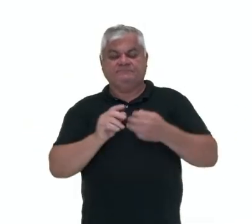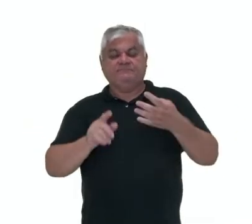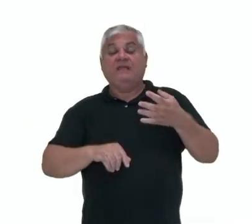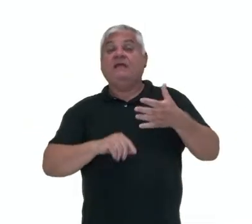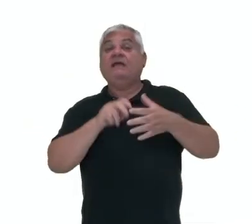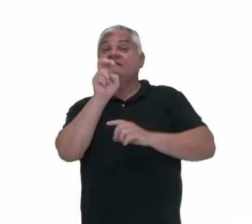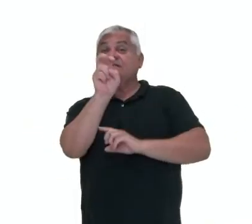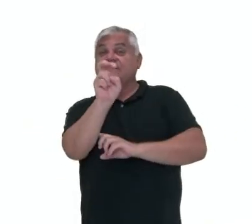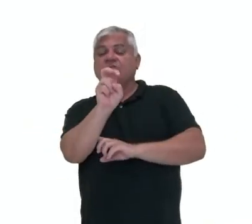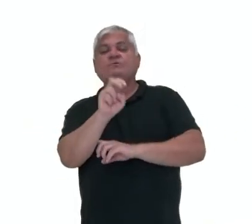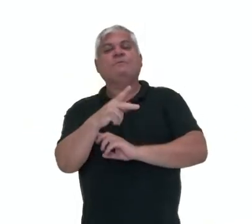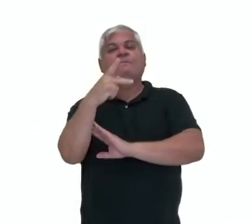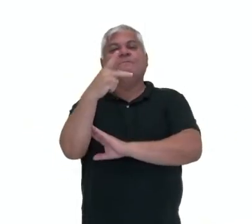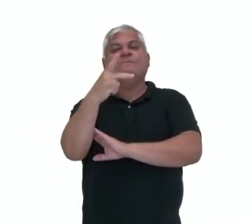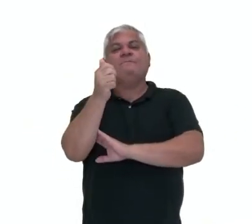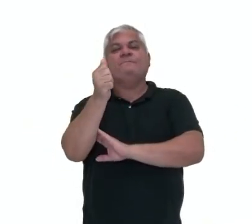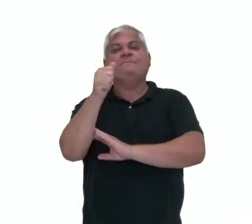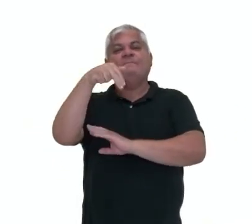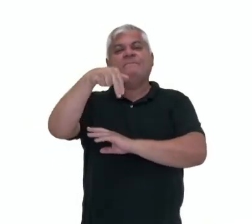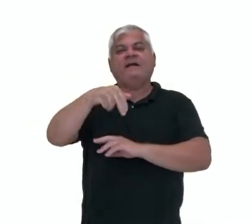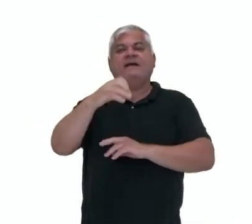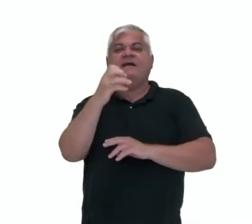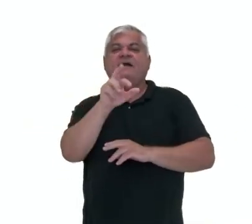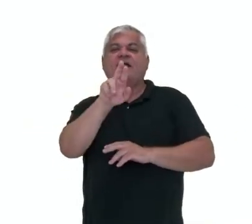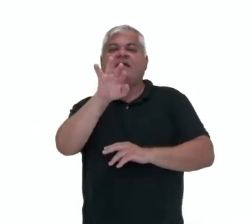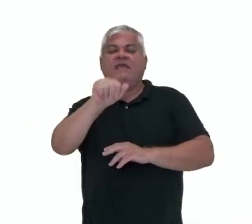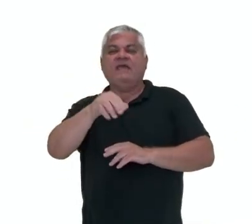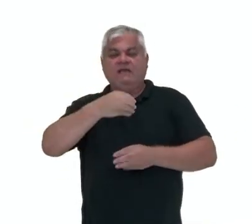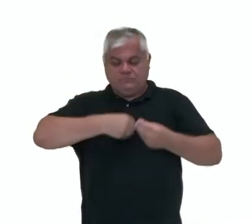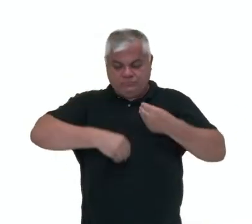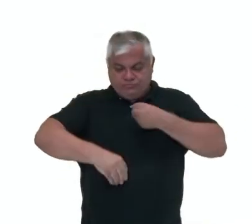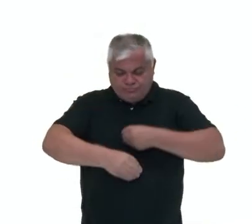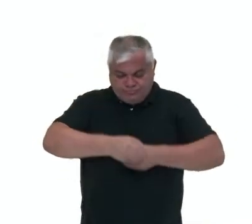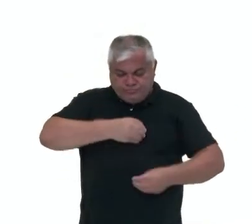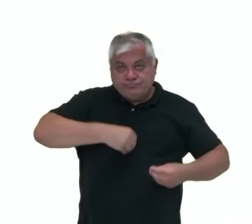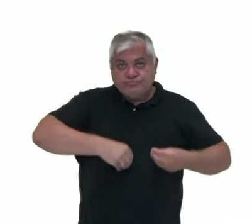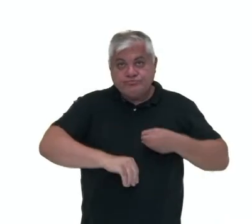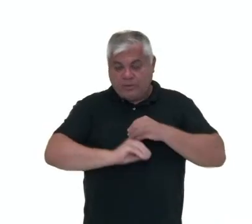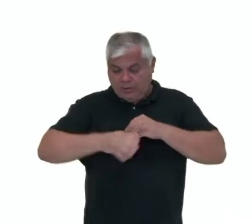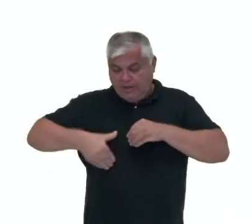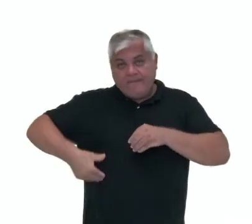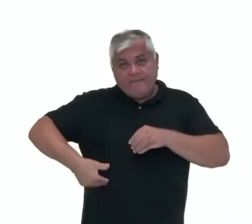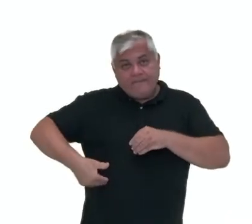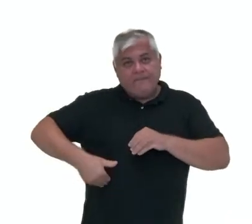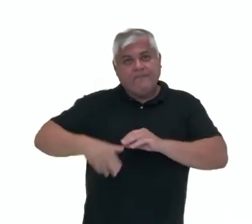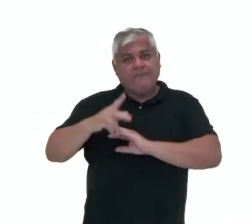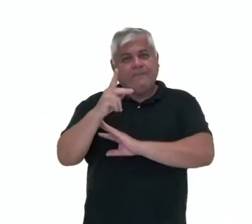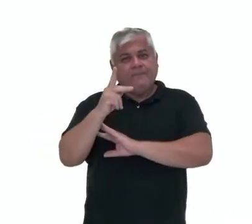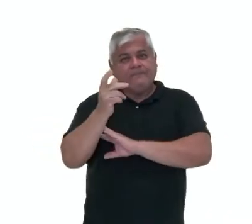que conversa também ali no sistema digestório, mas o pâncreas aqui no endócrino, ele produz